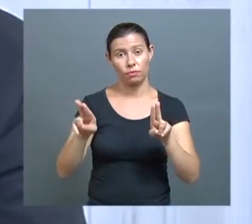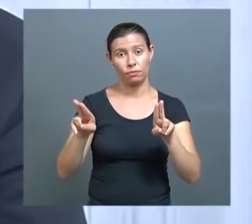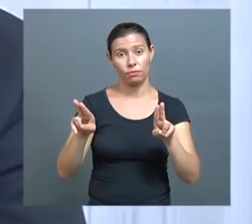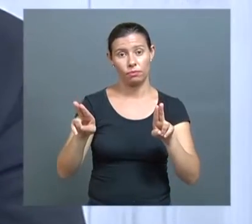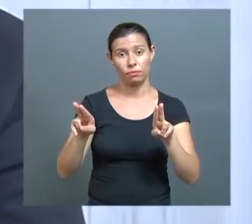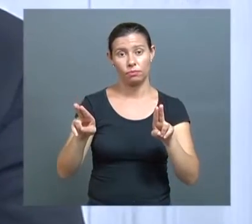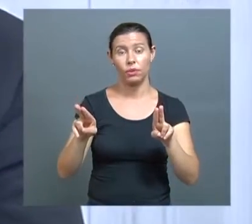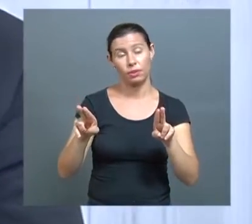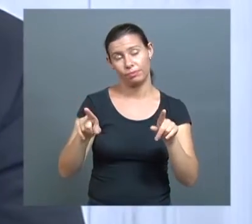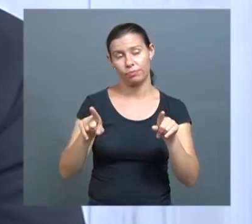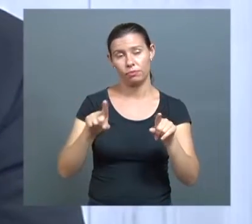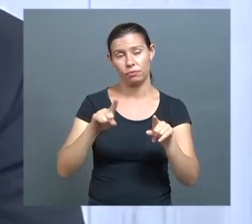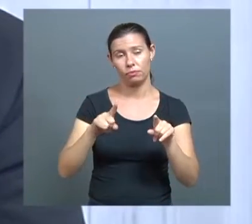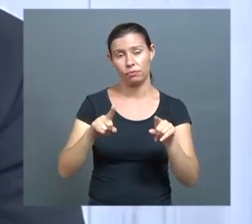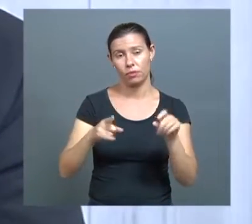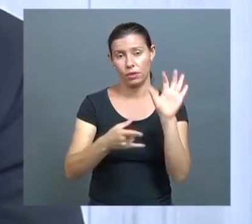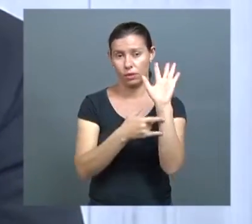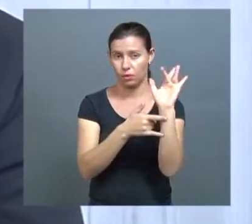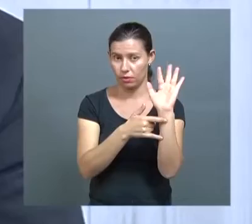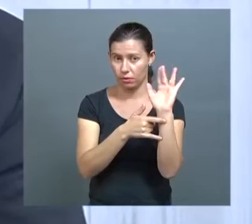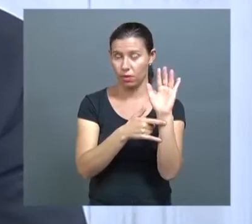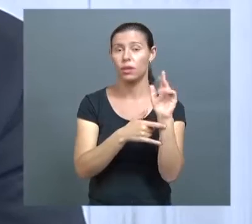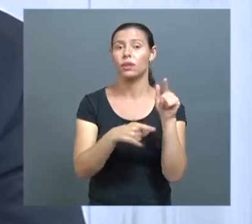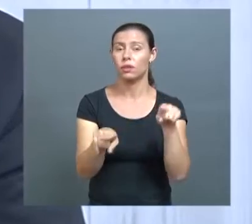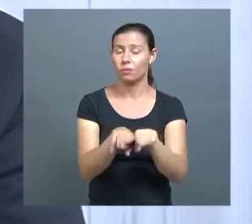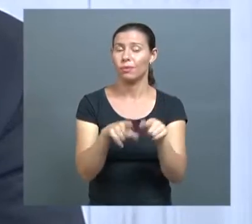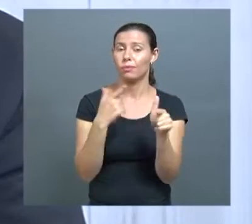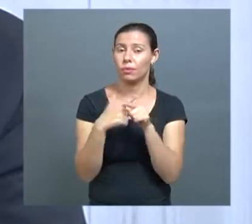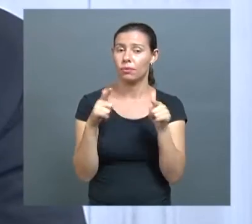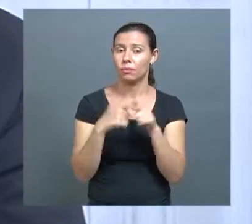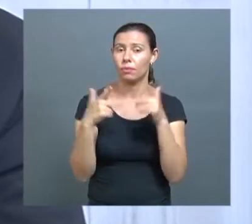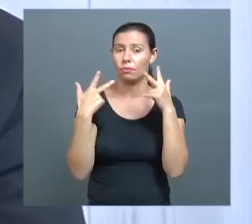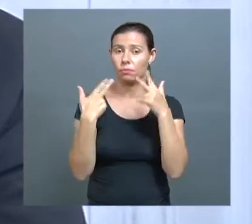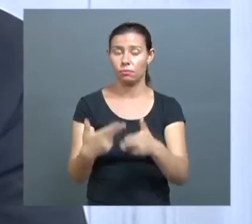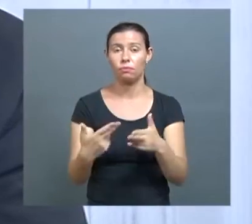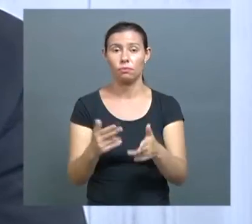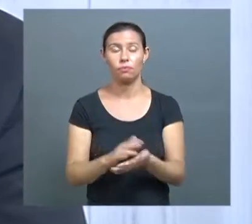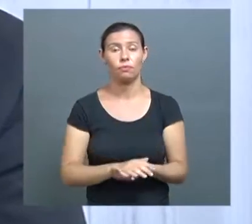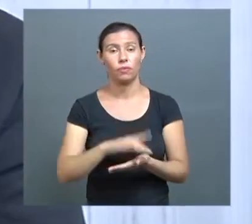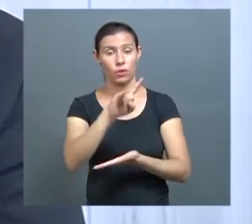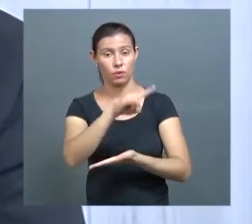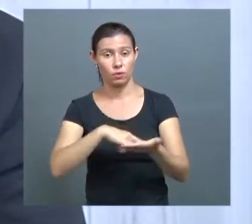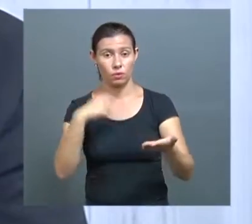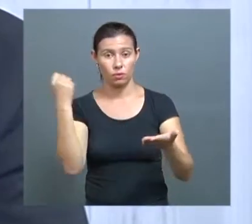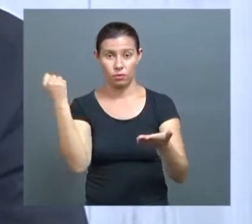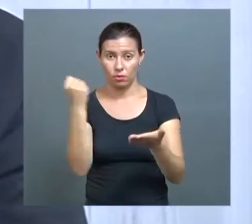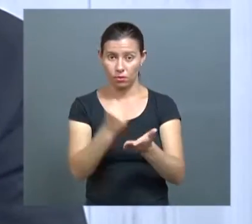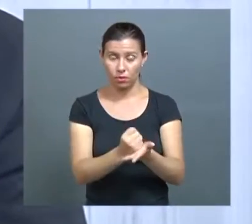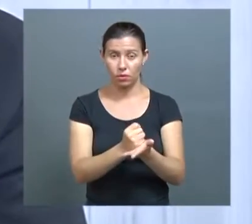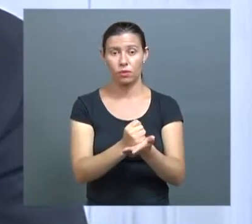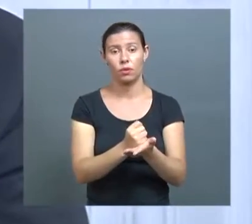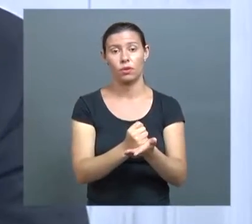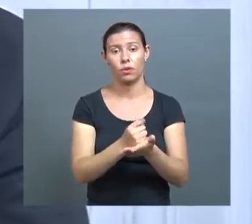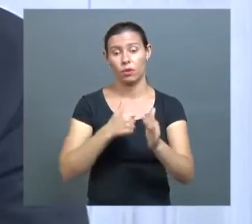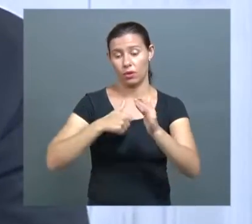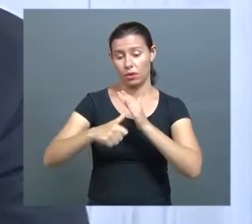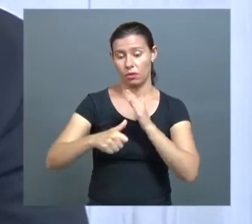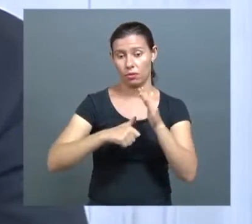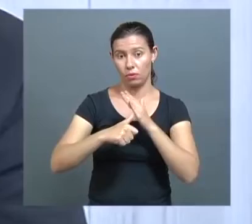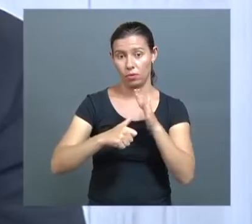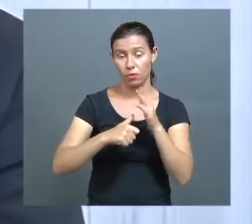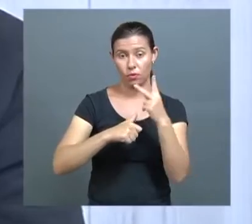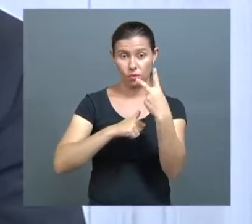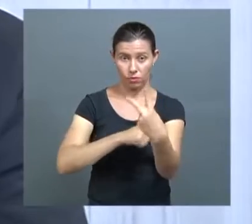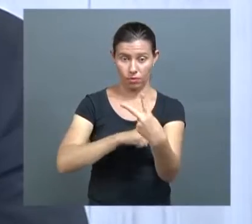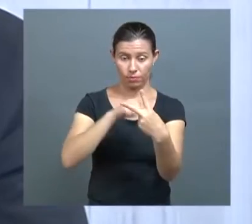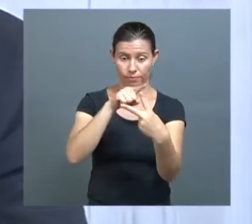Minas Gerais, porque lá também teve esse mesmo problema, um documento com assinatura conjunta dos dois reitores, do nosso reitor